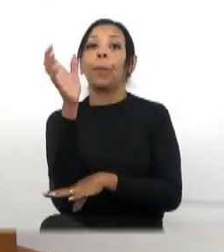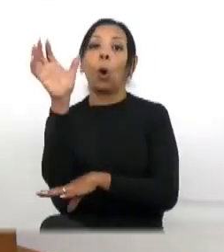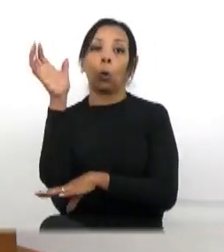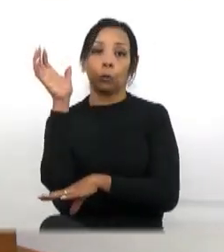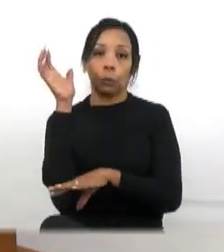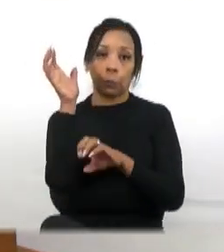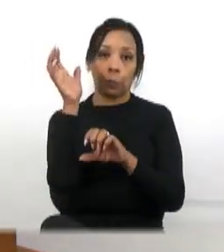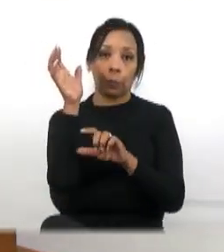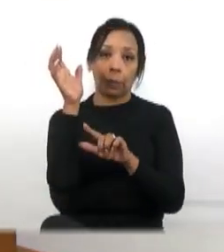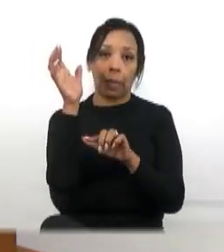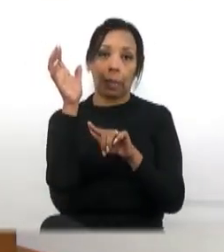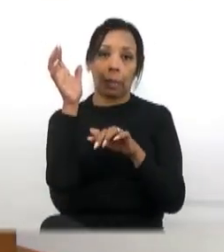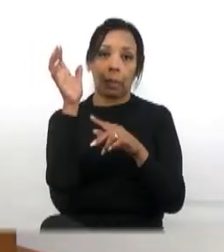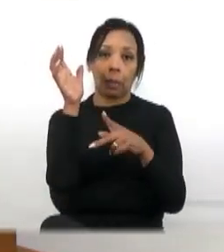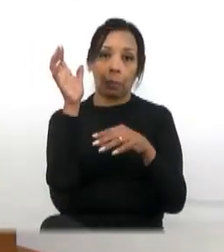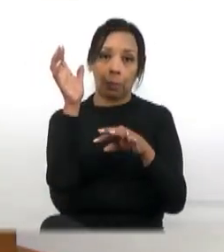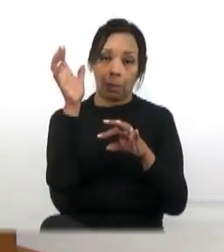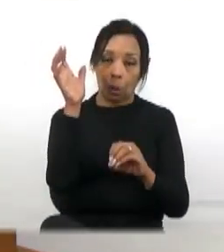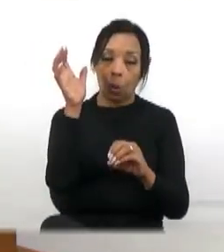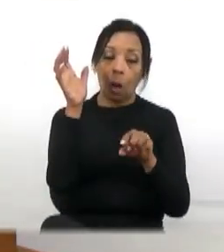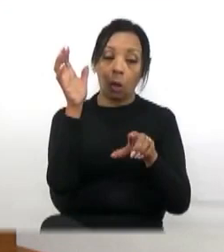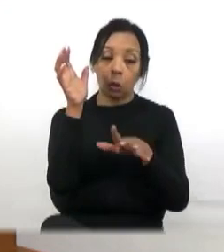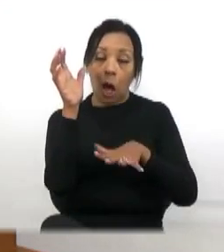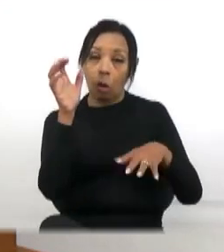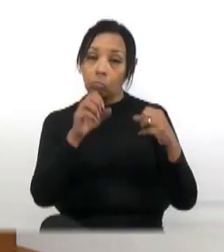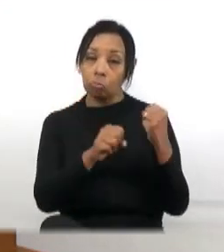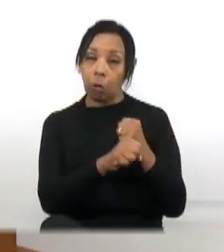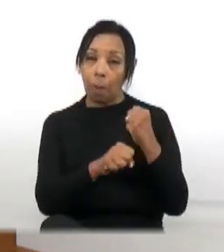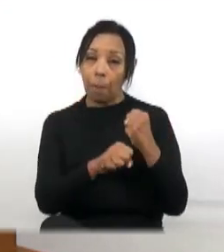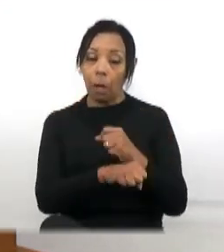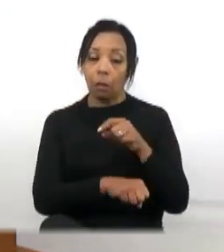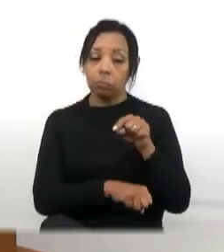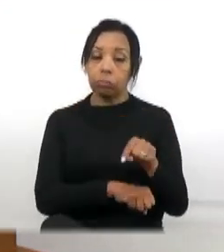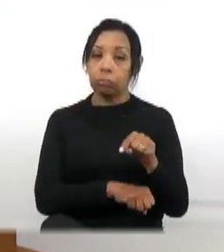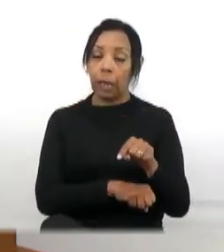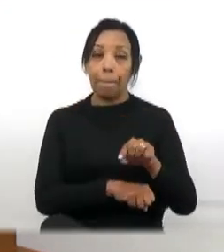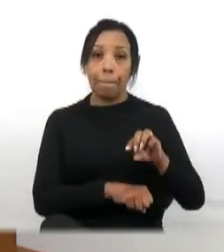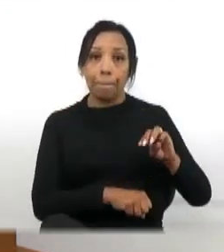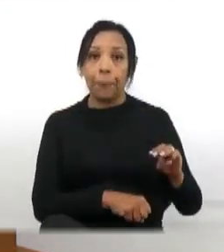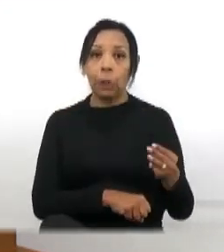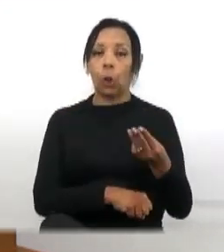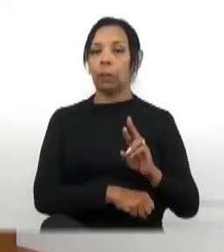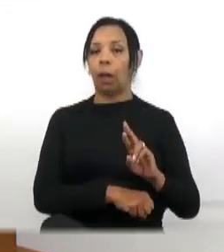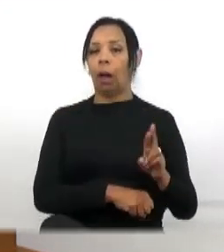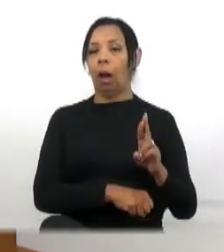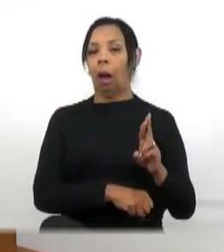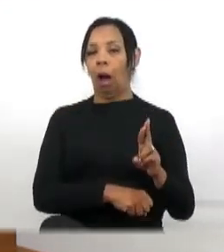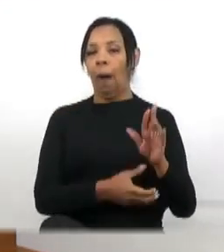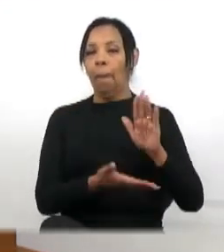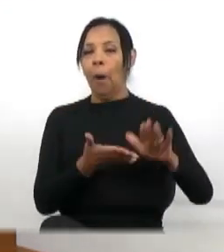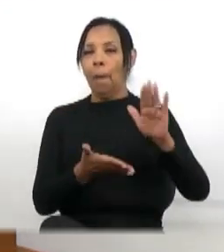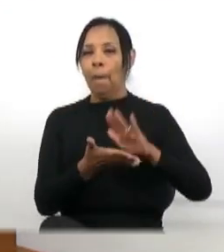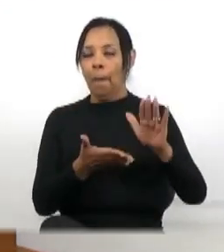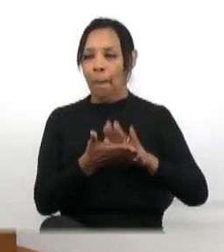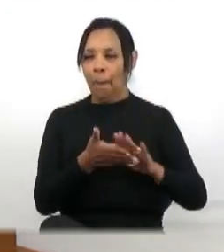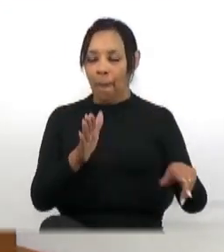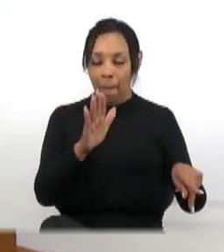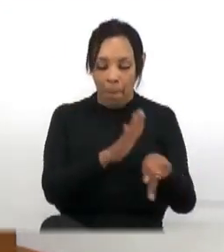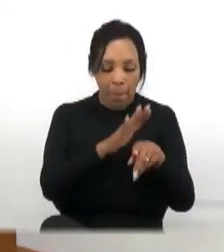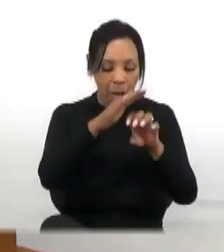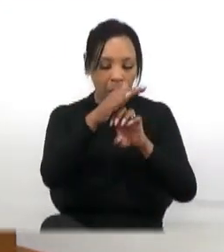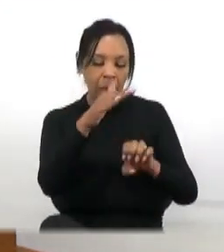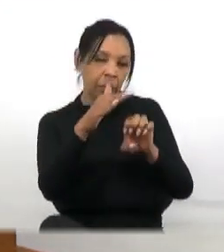obra pública, obra multimilionária, a qual a empresa atua sem ter